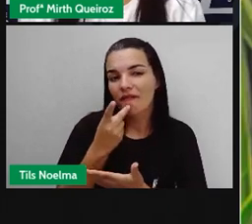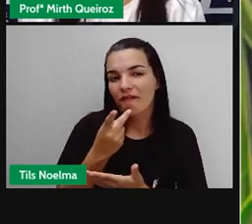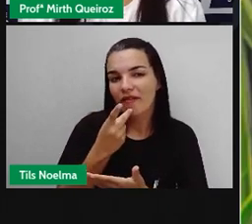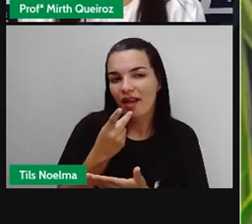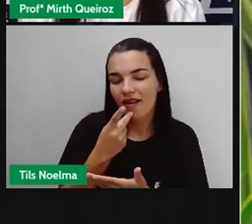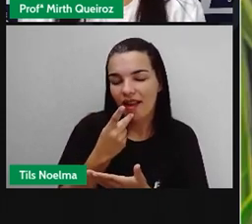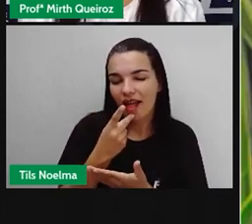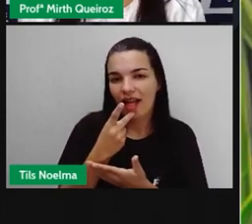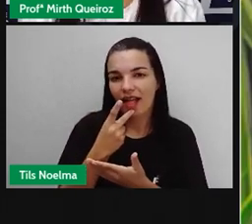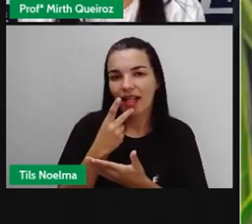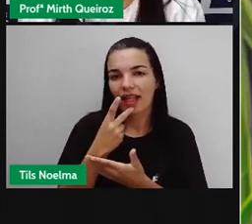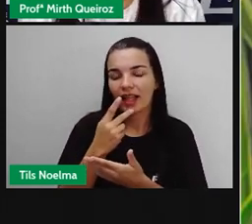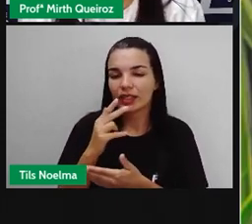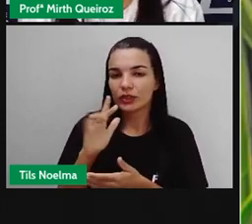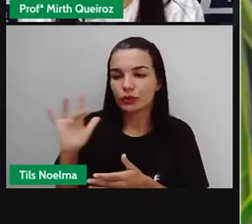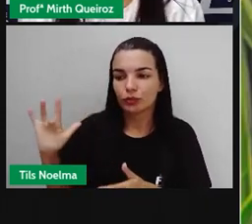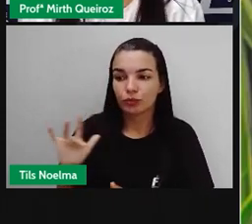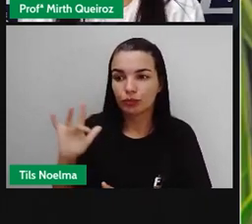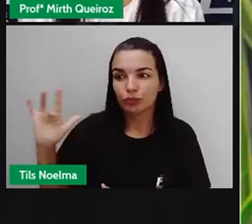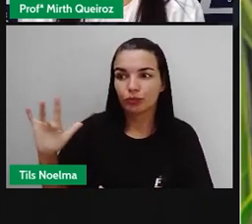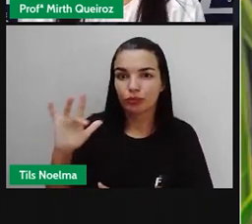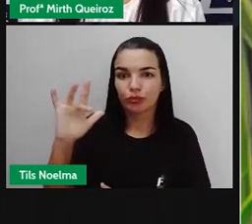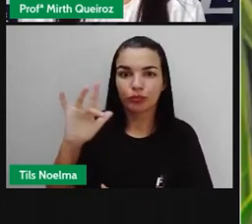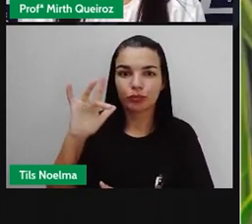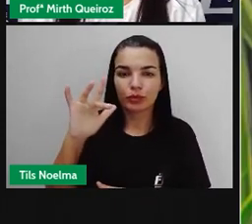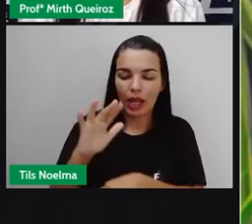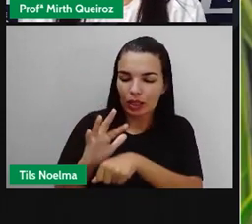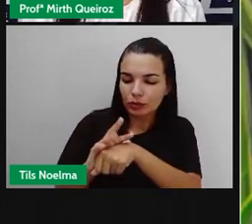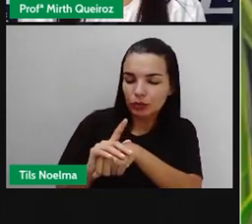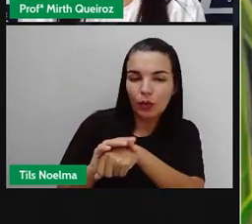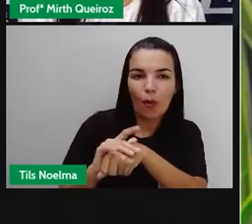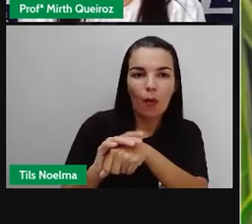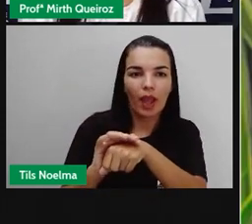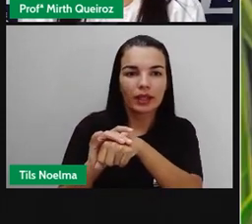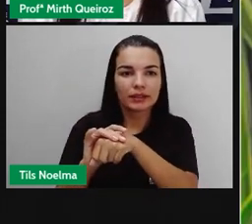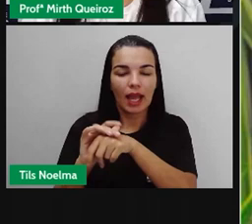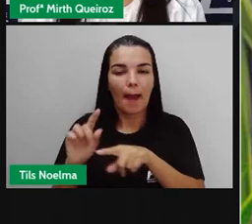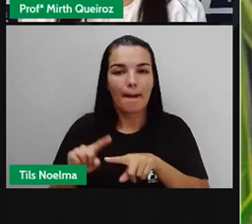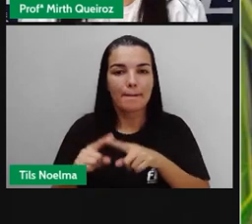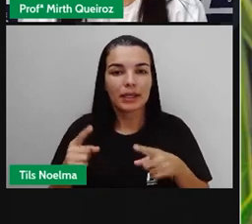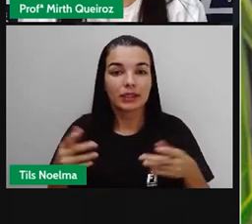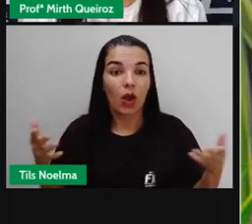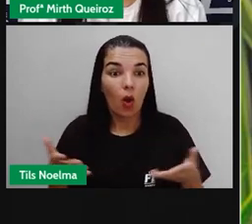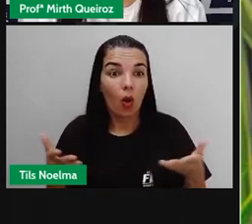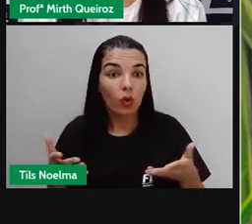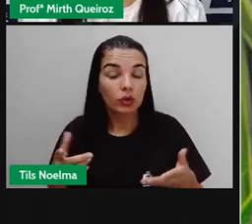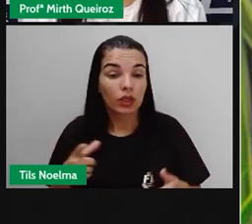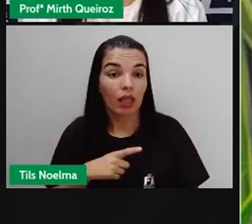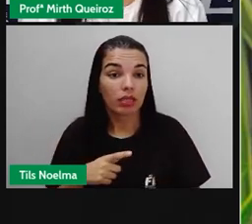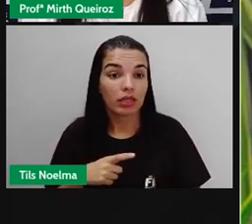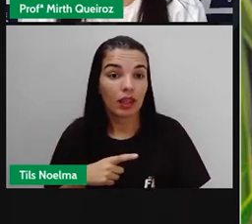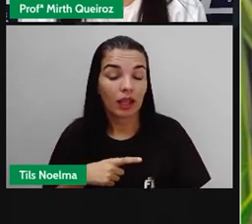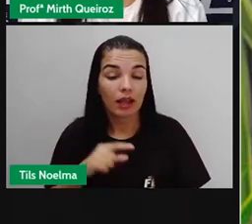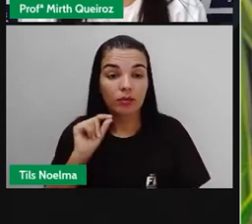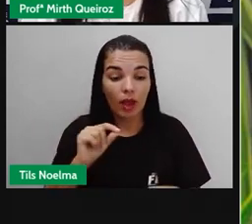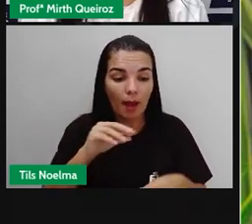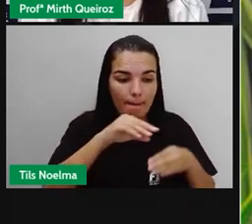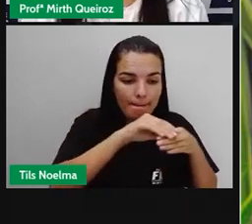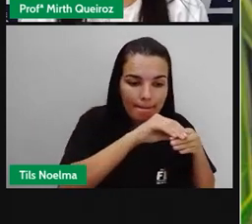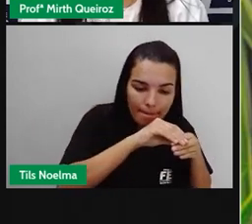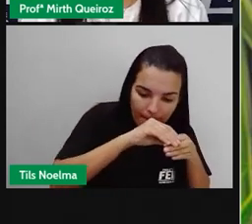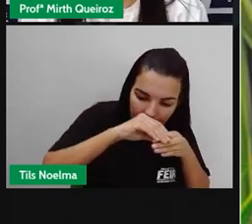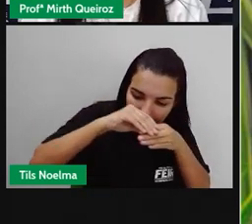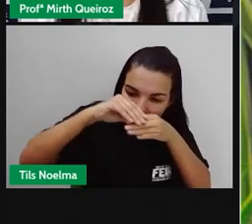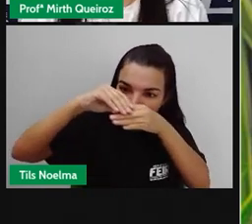sobre os seres causadores de doenças, só que nós vamos falar hoje sobre um vetor, né, que é